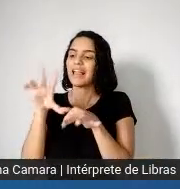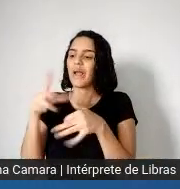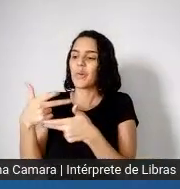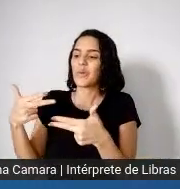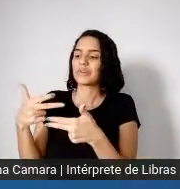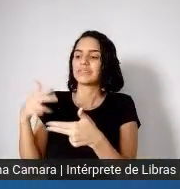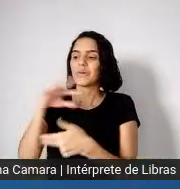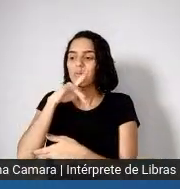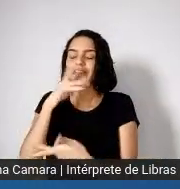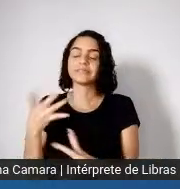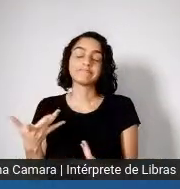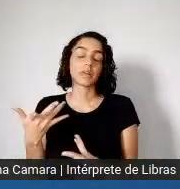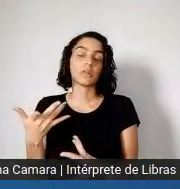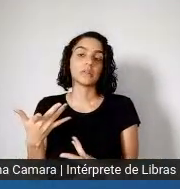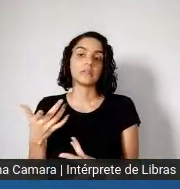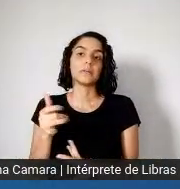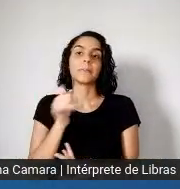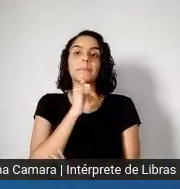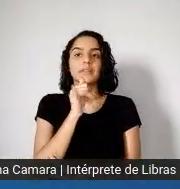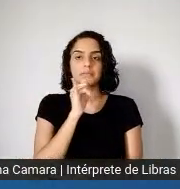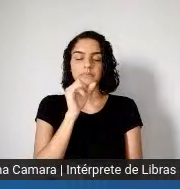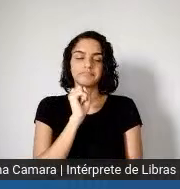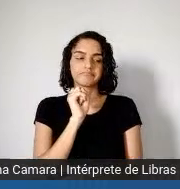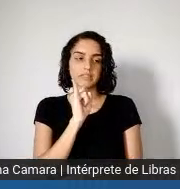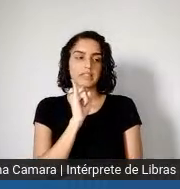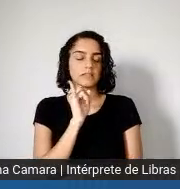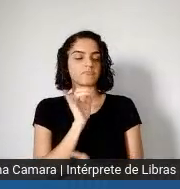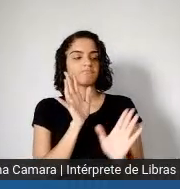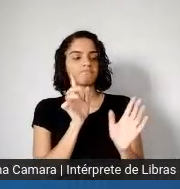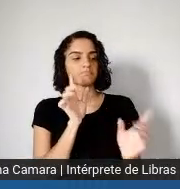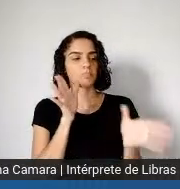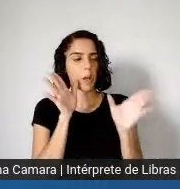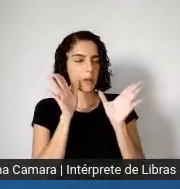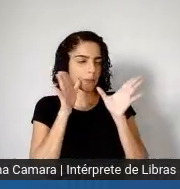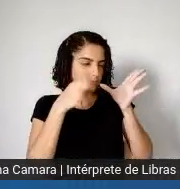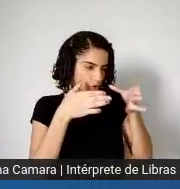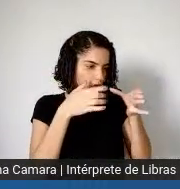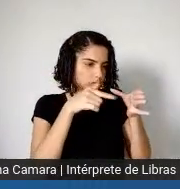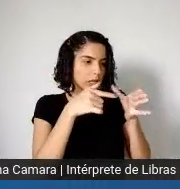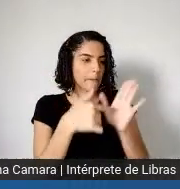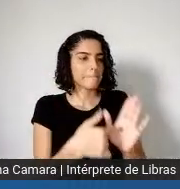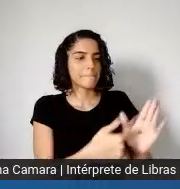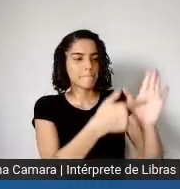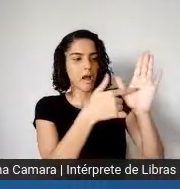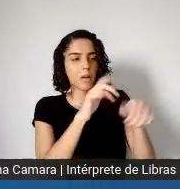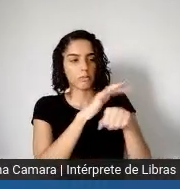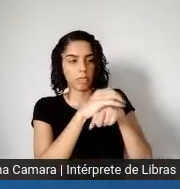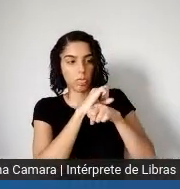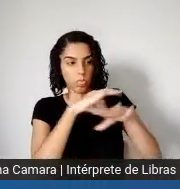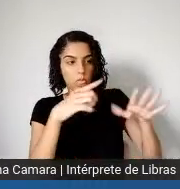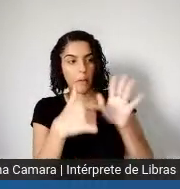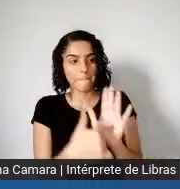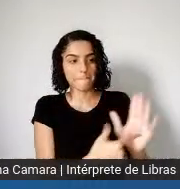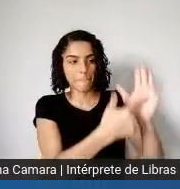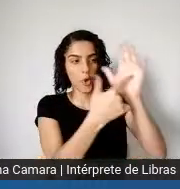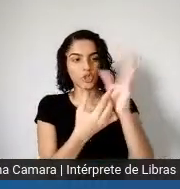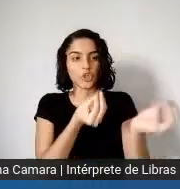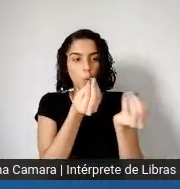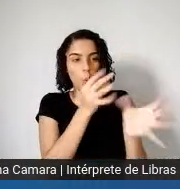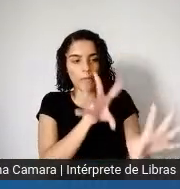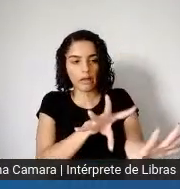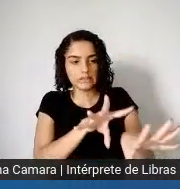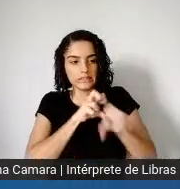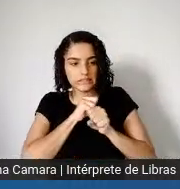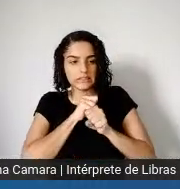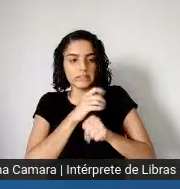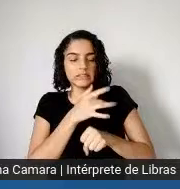pandemia revela de modo cru e dramático as desigualdades em relação ao risco de contrair a doença, em relação ao acesso